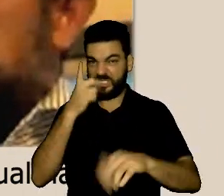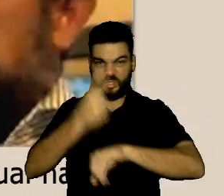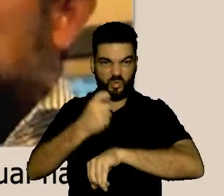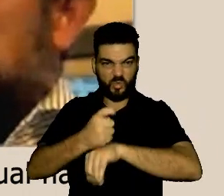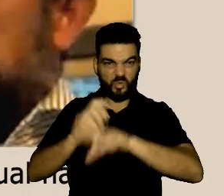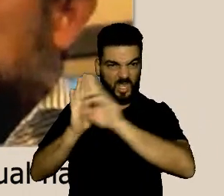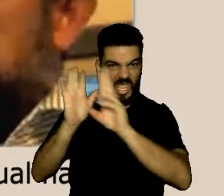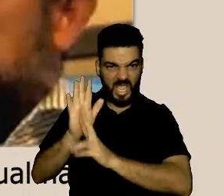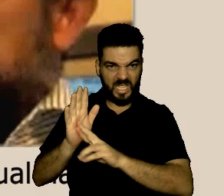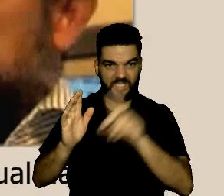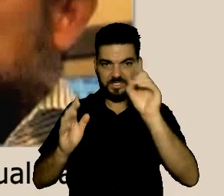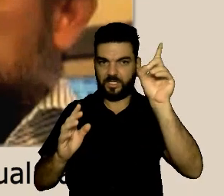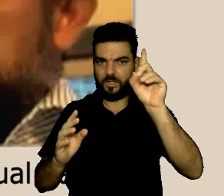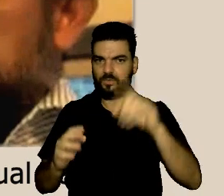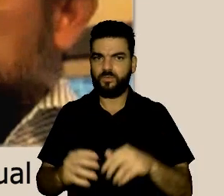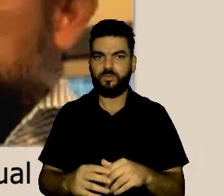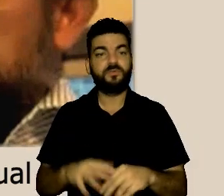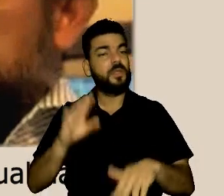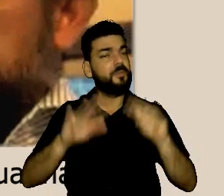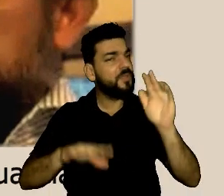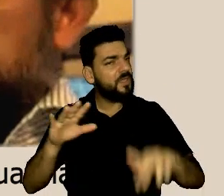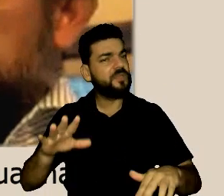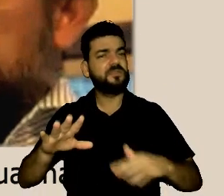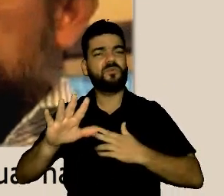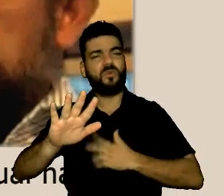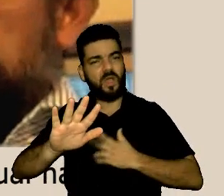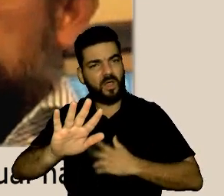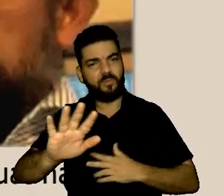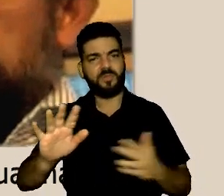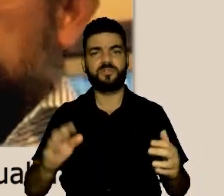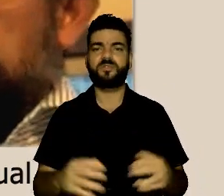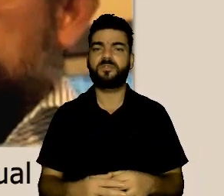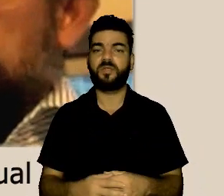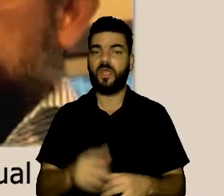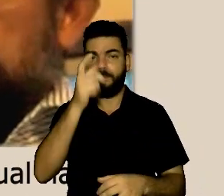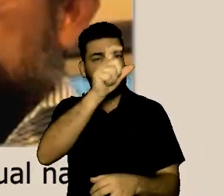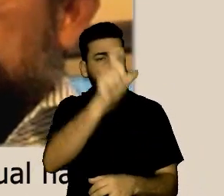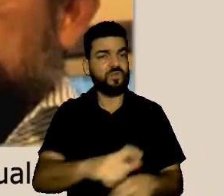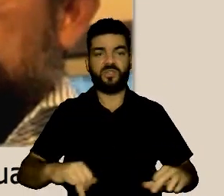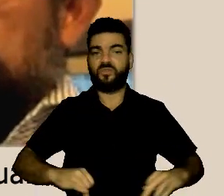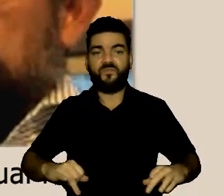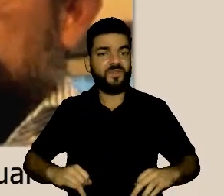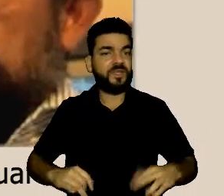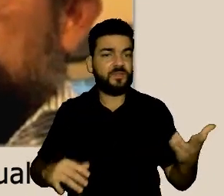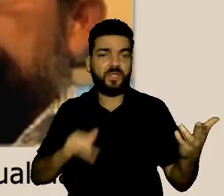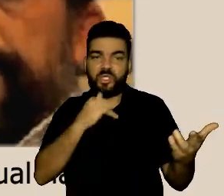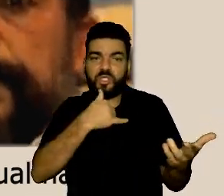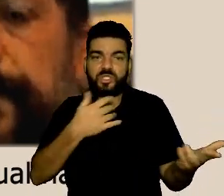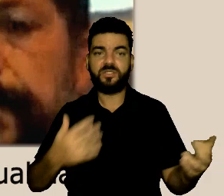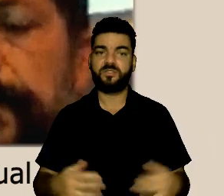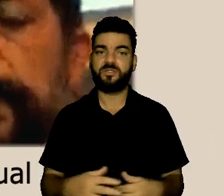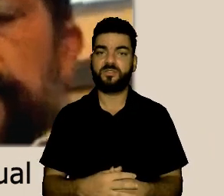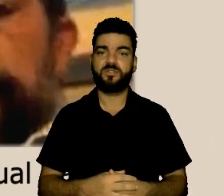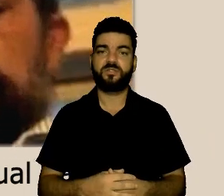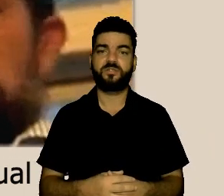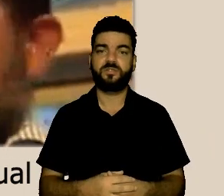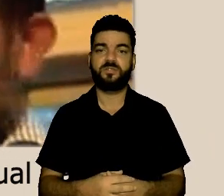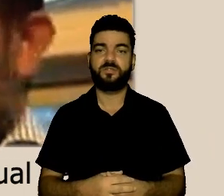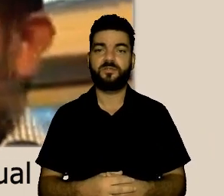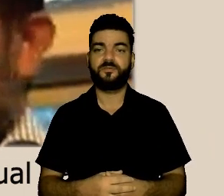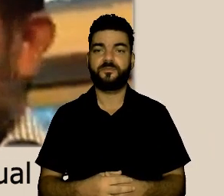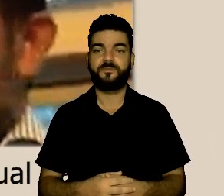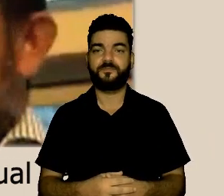então se ela não pode nós não podemos ter regra como muito bem falou o doutor João aqui a gente está falando de